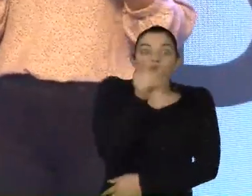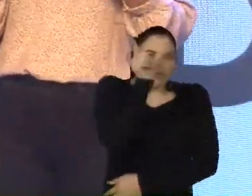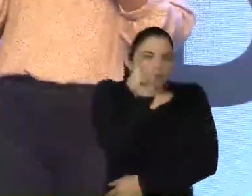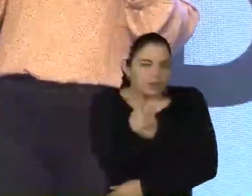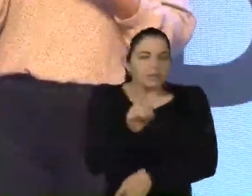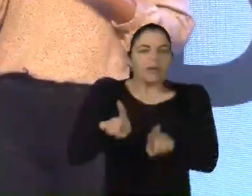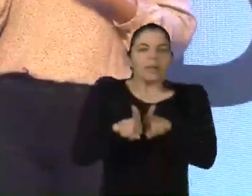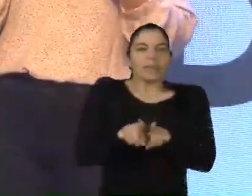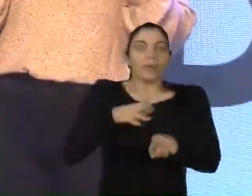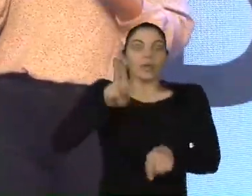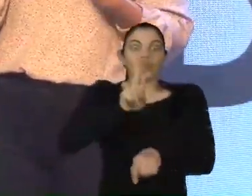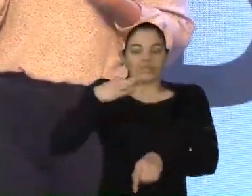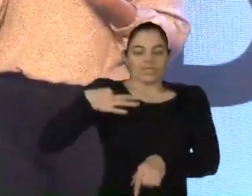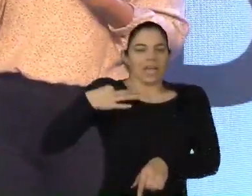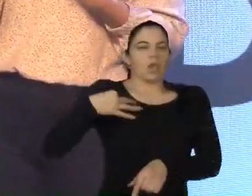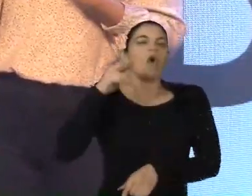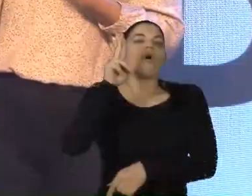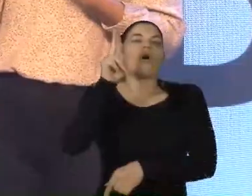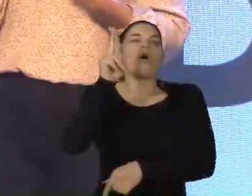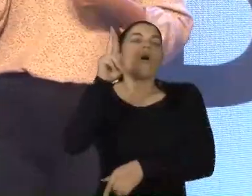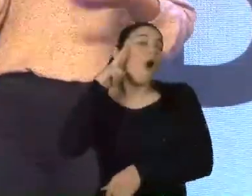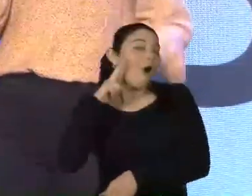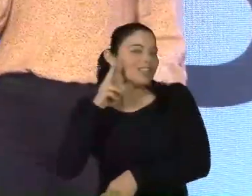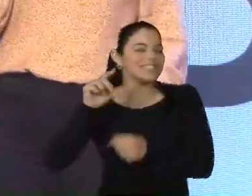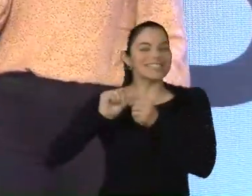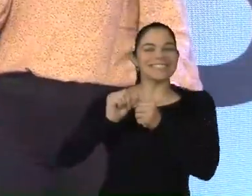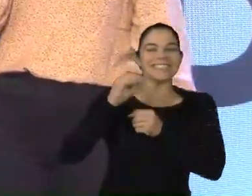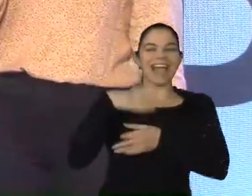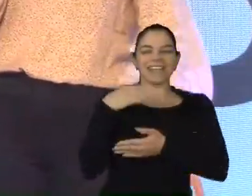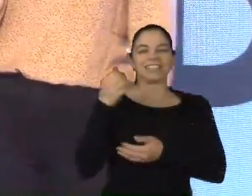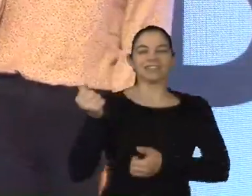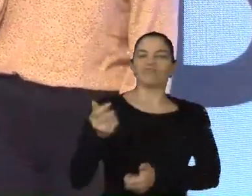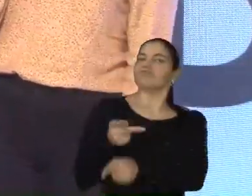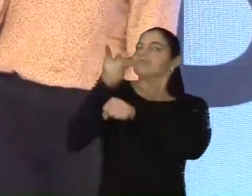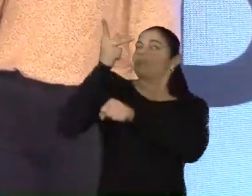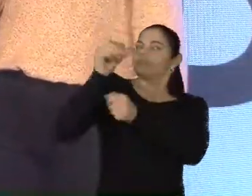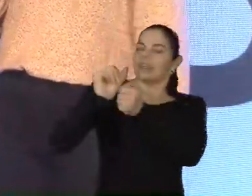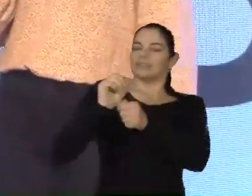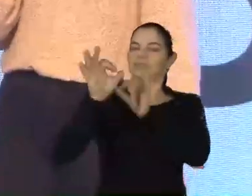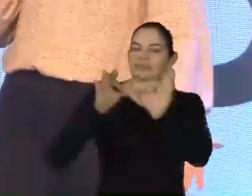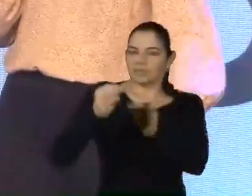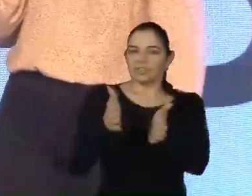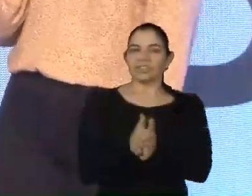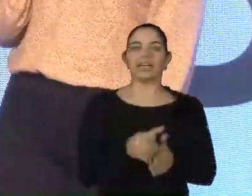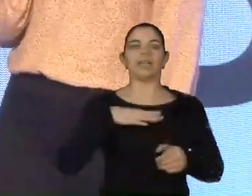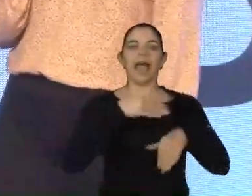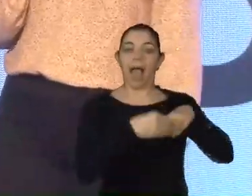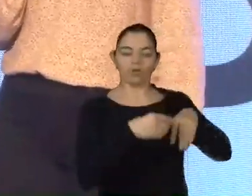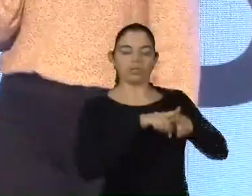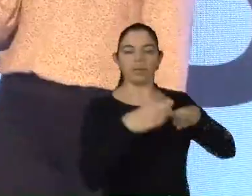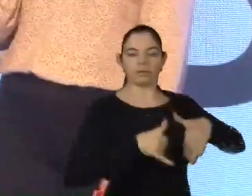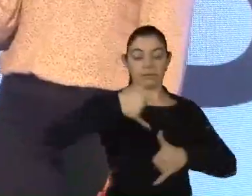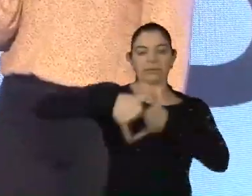vestindo uma blusa rosa em homenagem ao nosso projeto Abraça, uma calça escura e um sapato de salto. Eu sou a Cíntia da Espaço Laser,